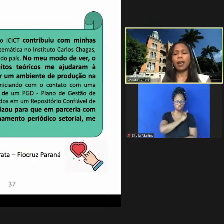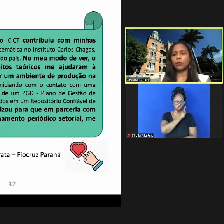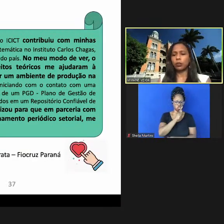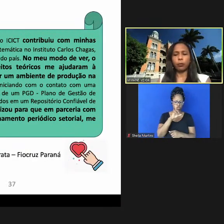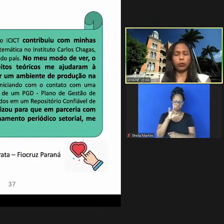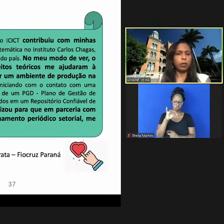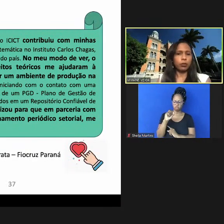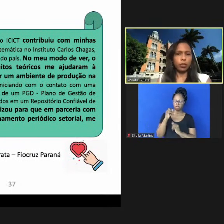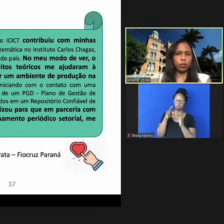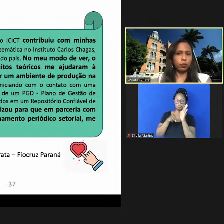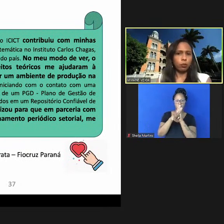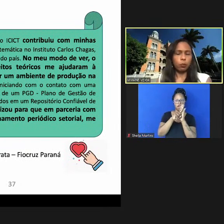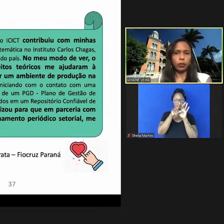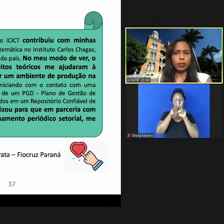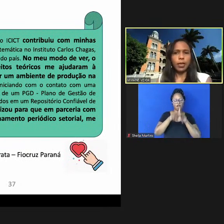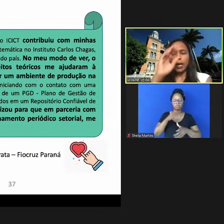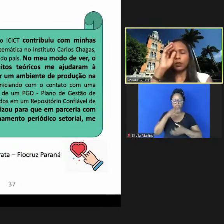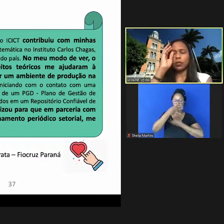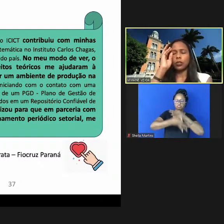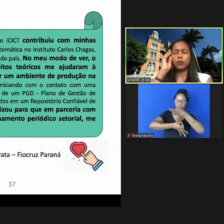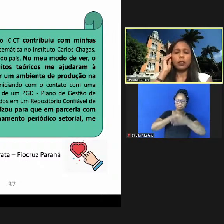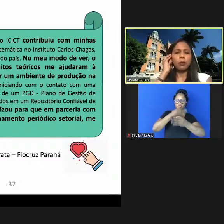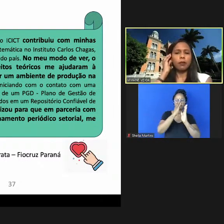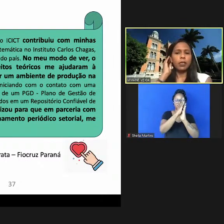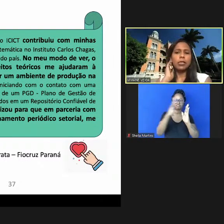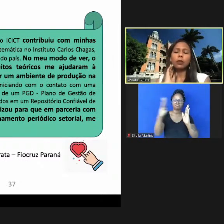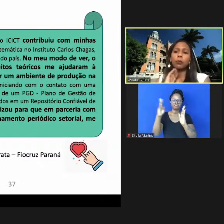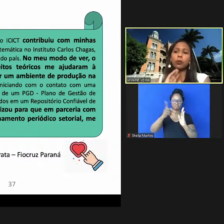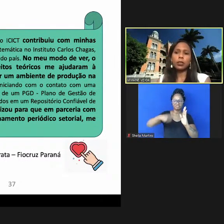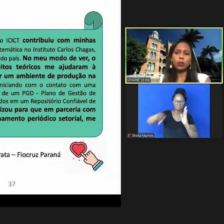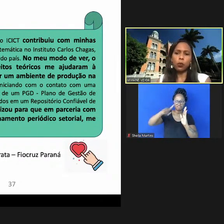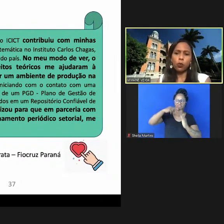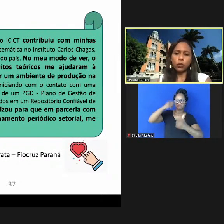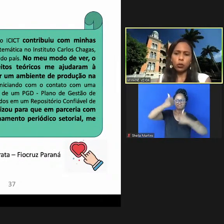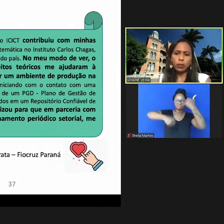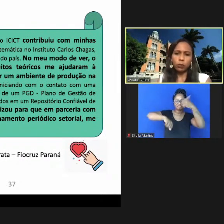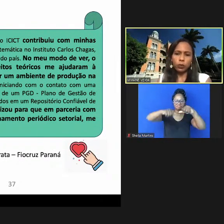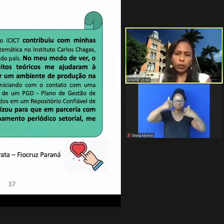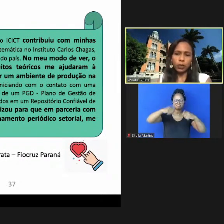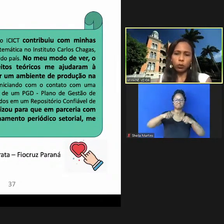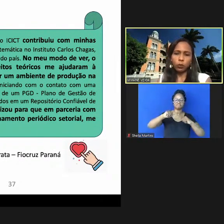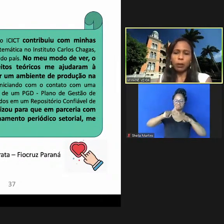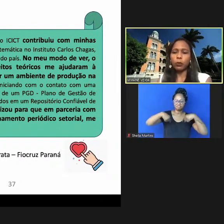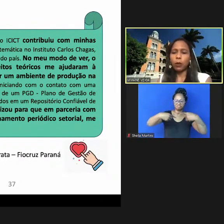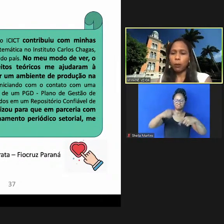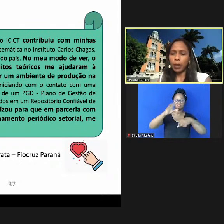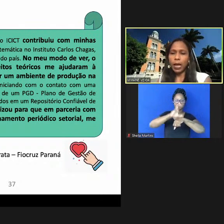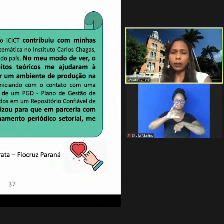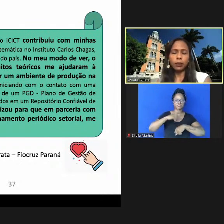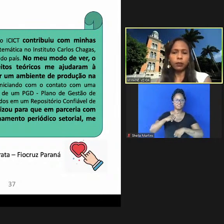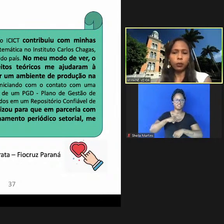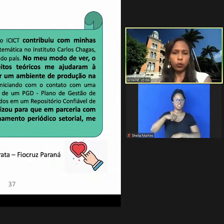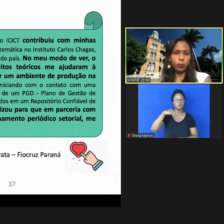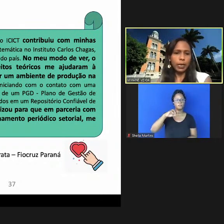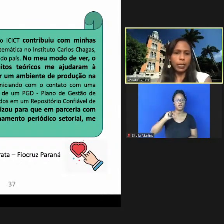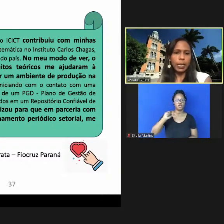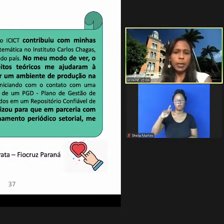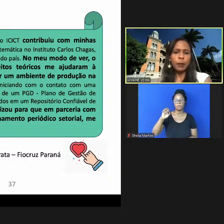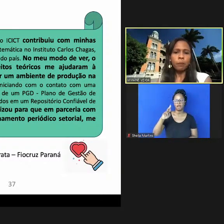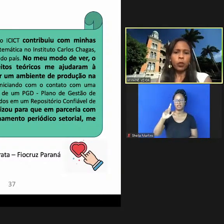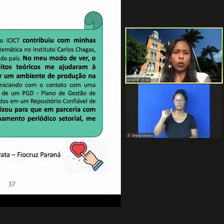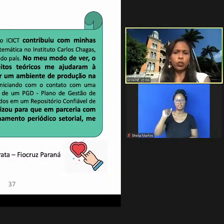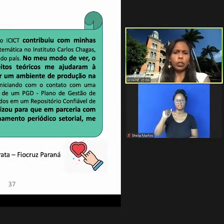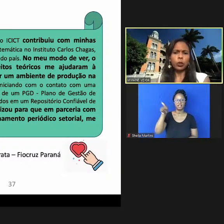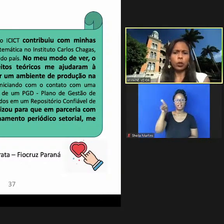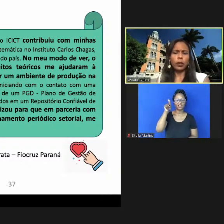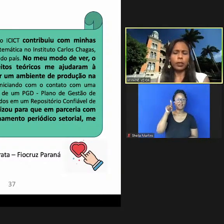vários depoimentos dos bibliotecários a gente fez uma avaliação depois desse curso mas eu trouxe aqui do Manuel Barata da Fiocruz Paraná